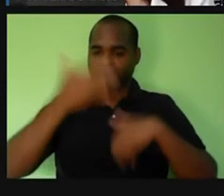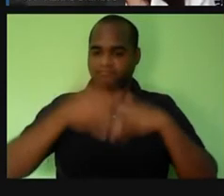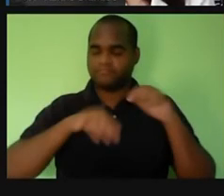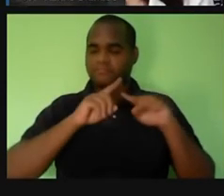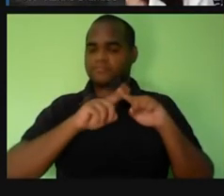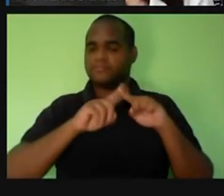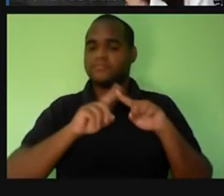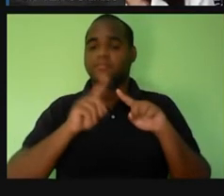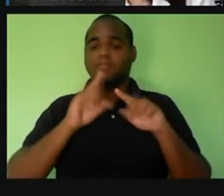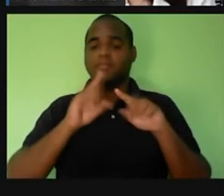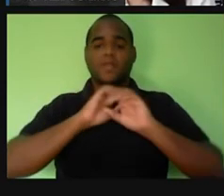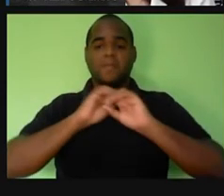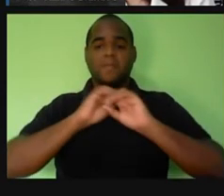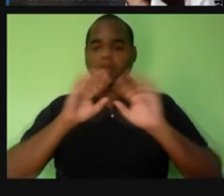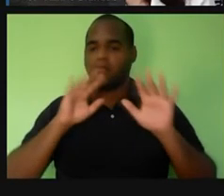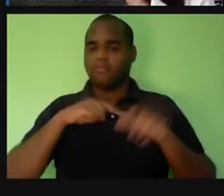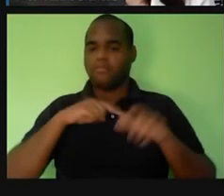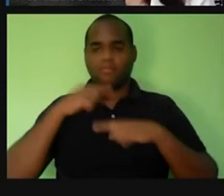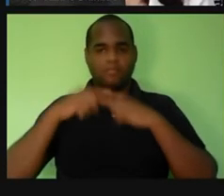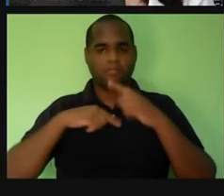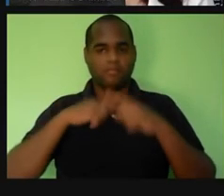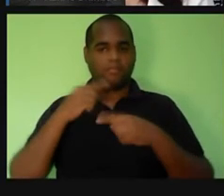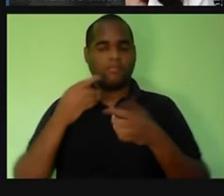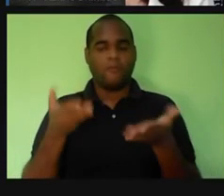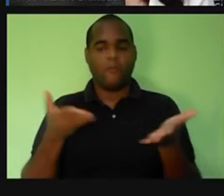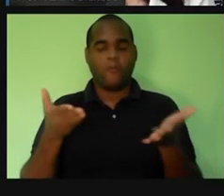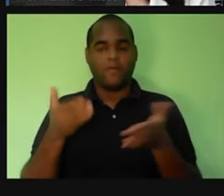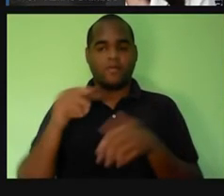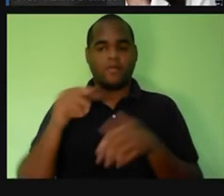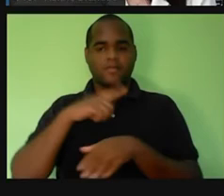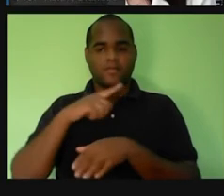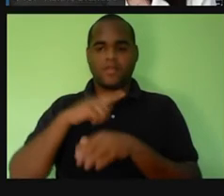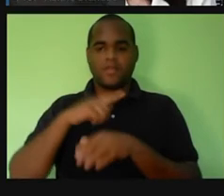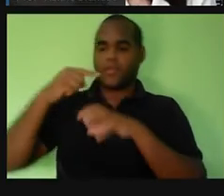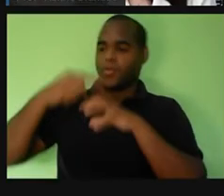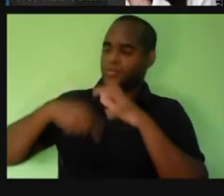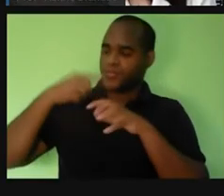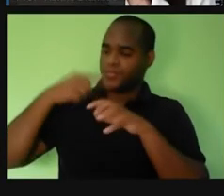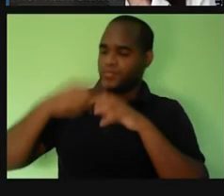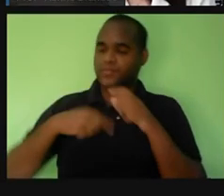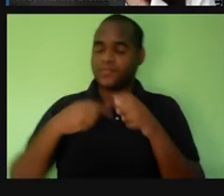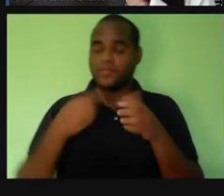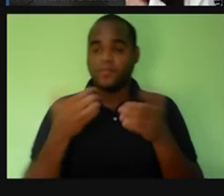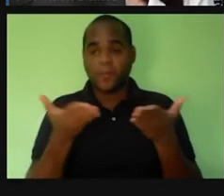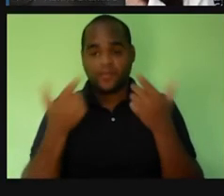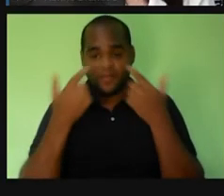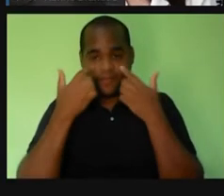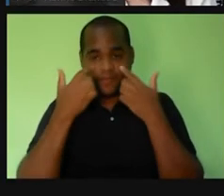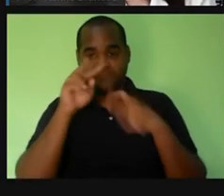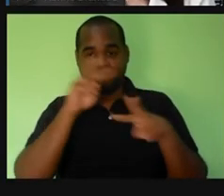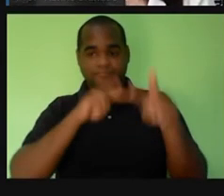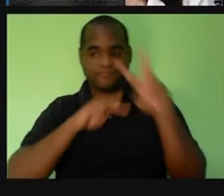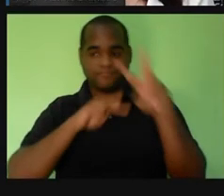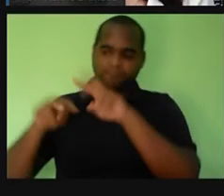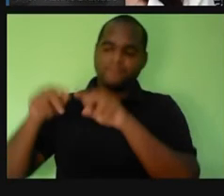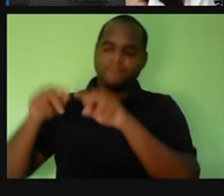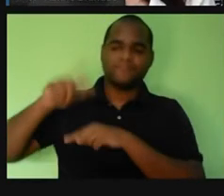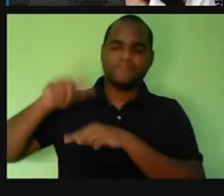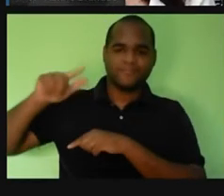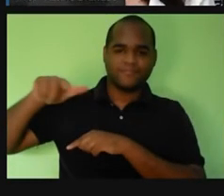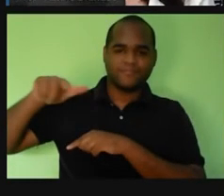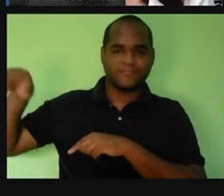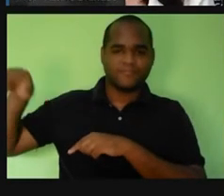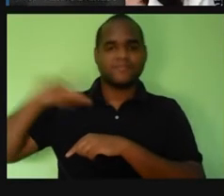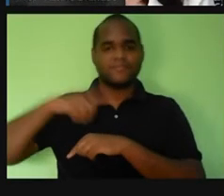a gente está falando de algo que é hoje, mas não, já tem muito tempo, né? Nós estamos vendo um ciclo se repetir, infelizmente, né?